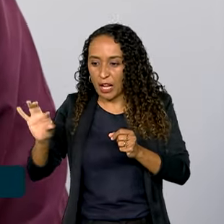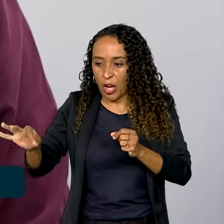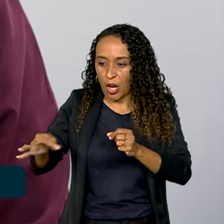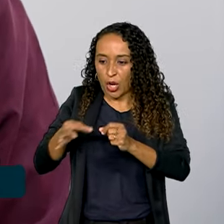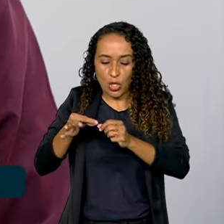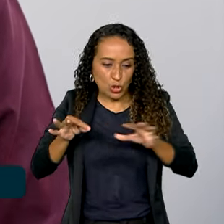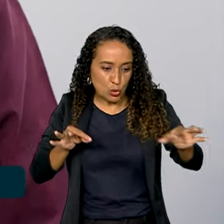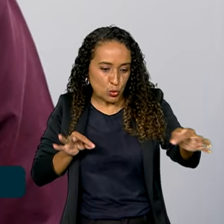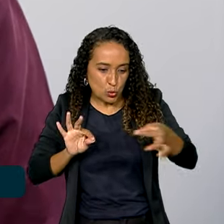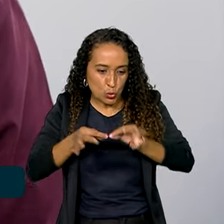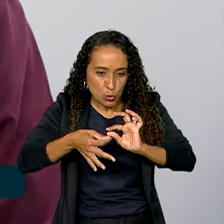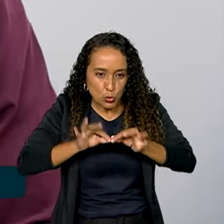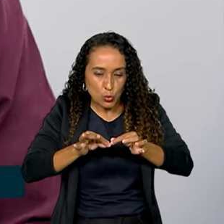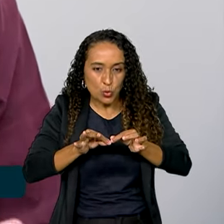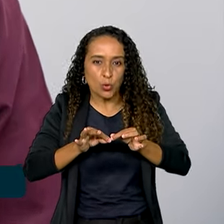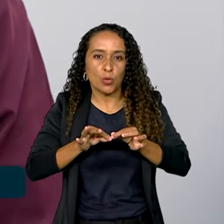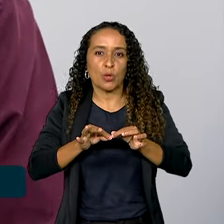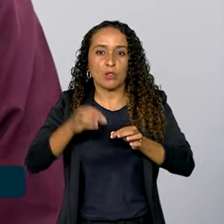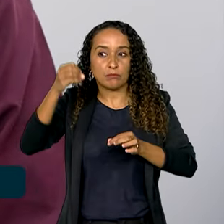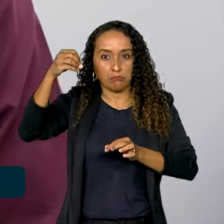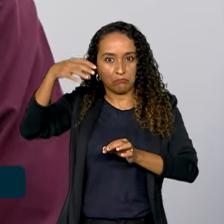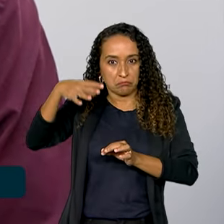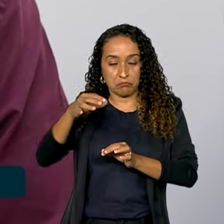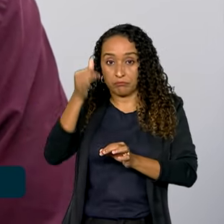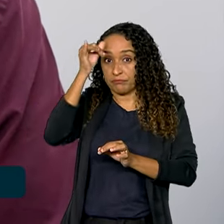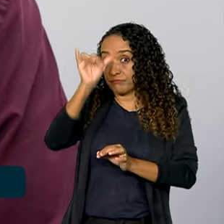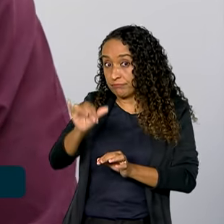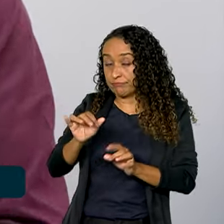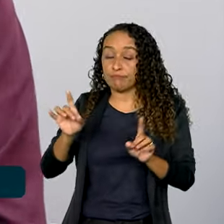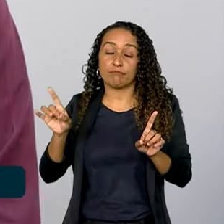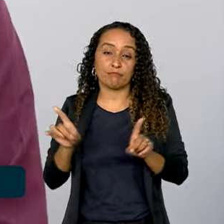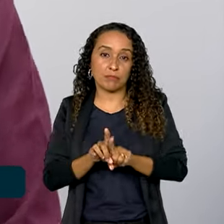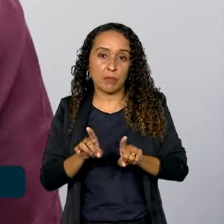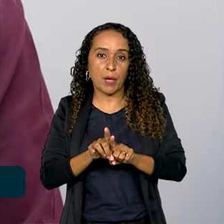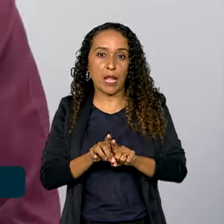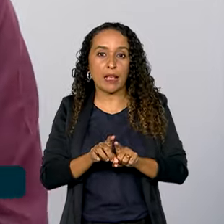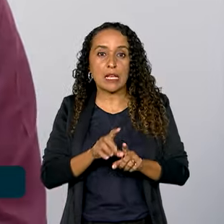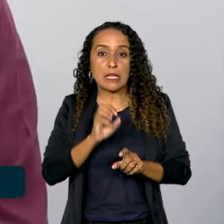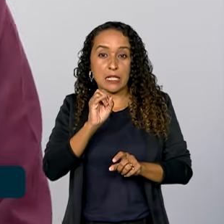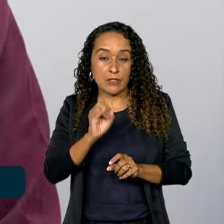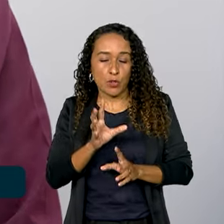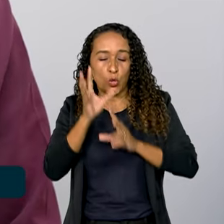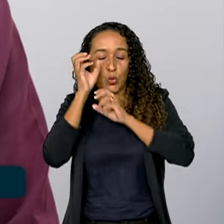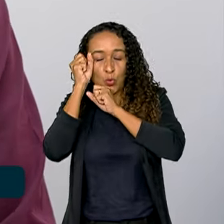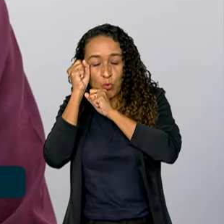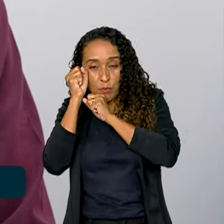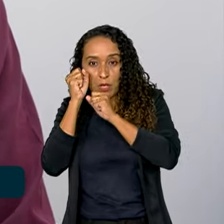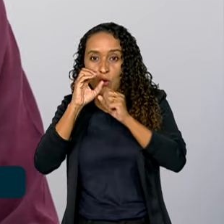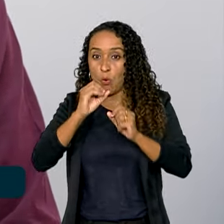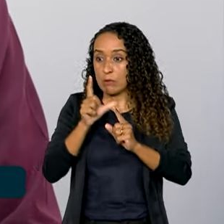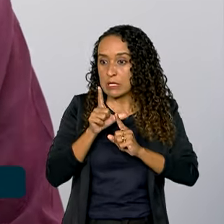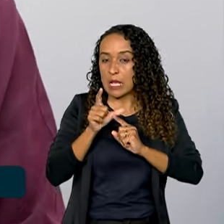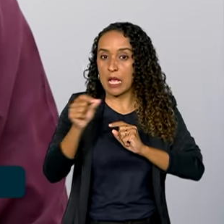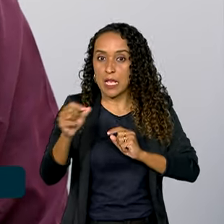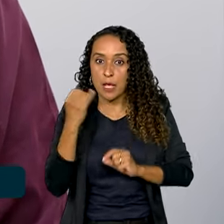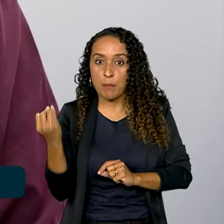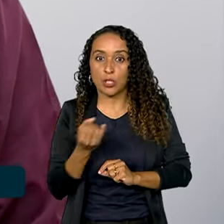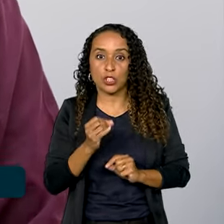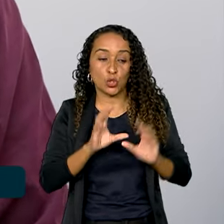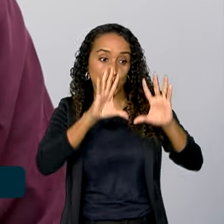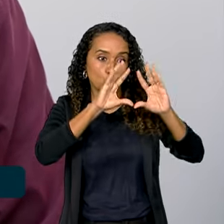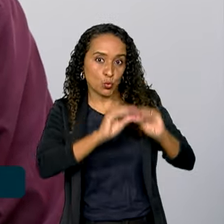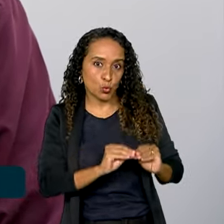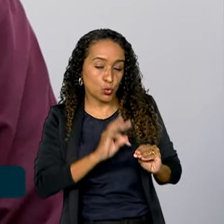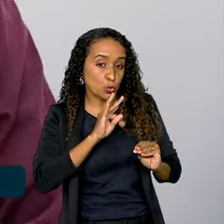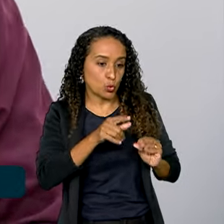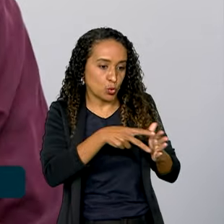fios desse tipo de luminária. Além disso, ao ir dormir ou deixar a residência, é importante que ele desligue